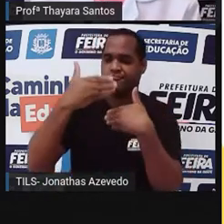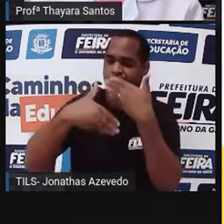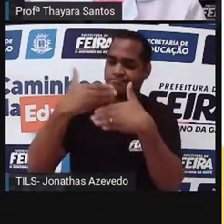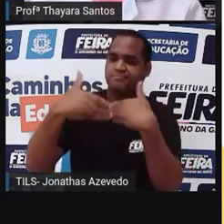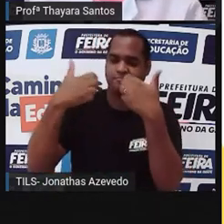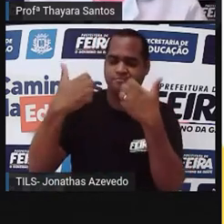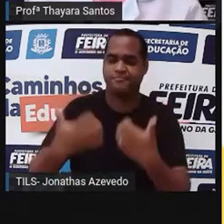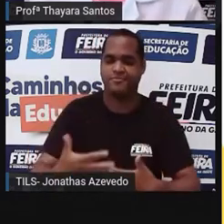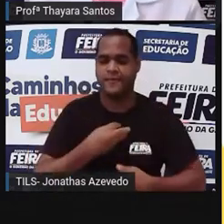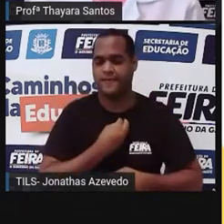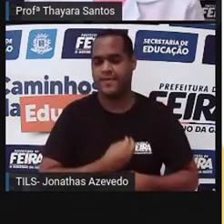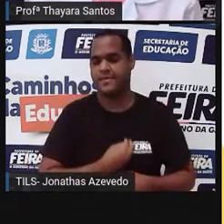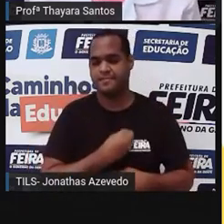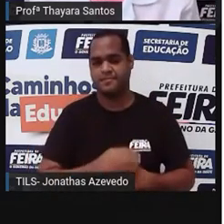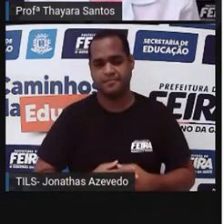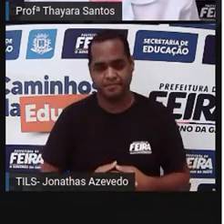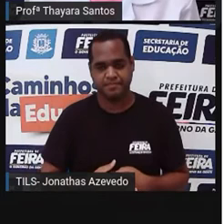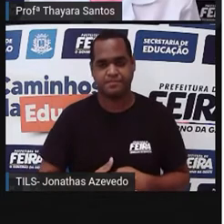tempo.